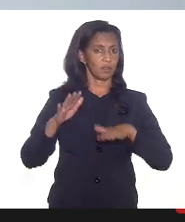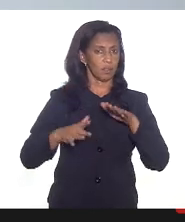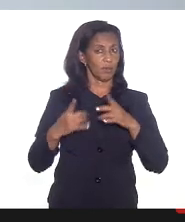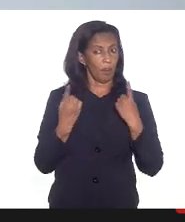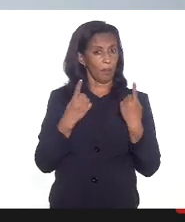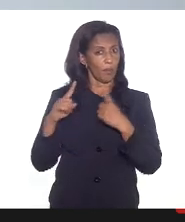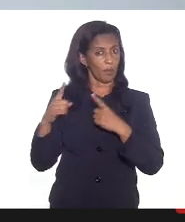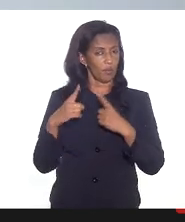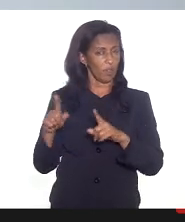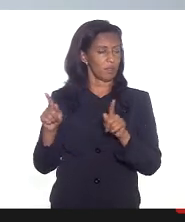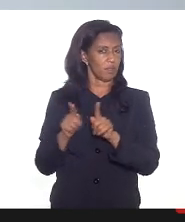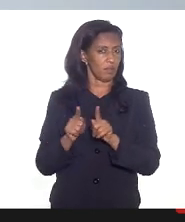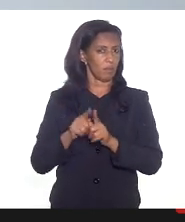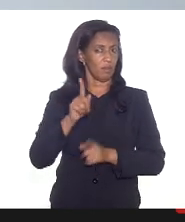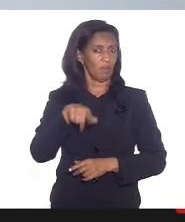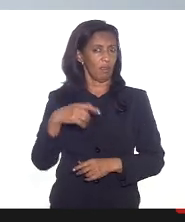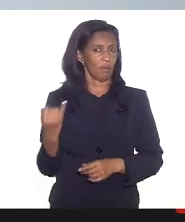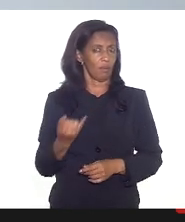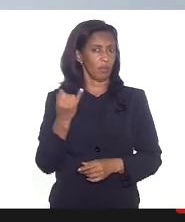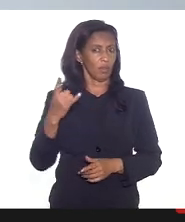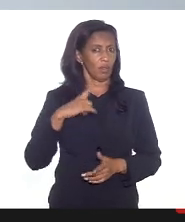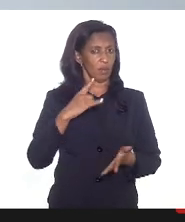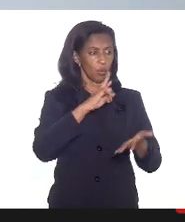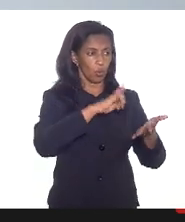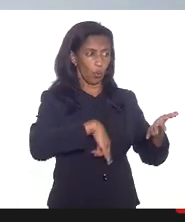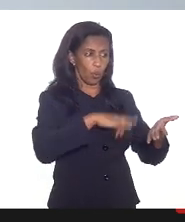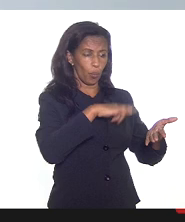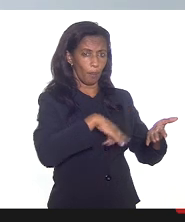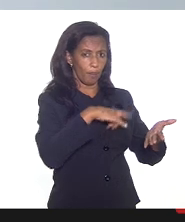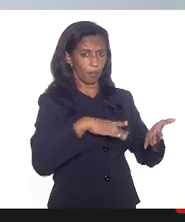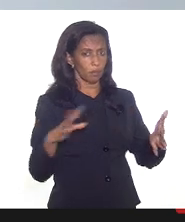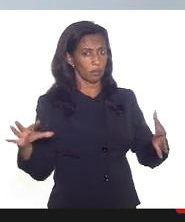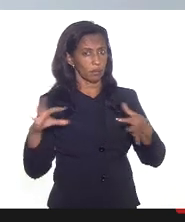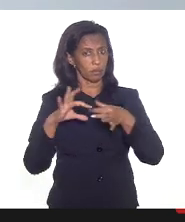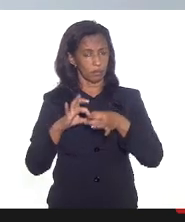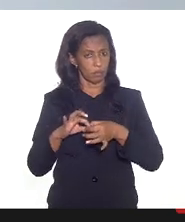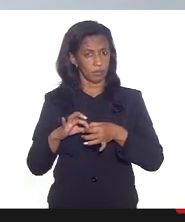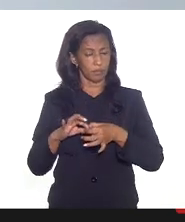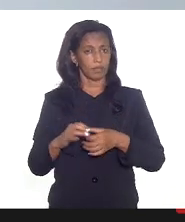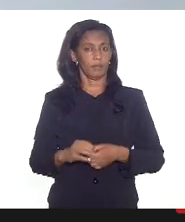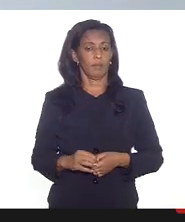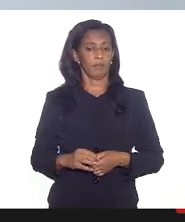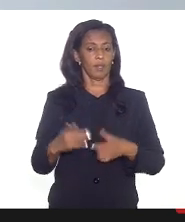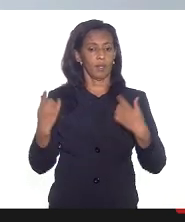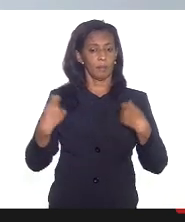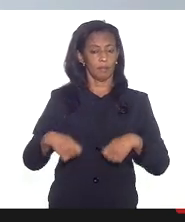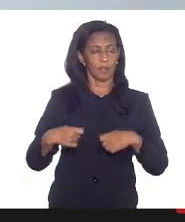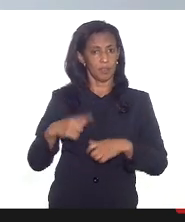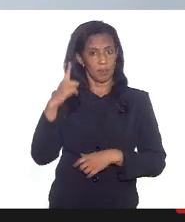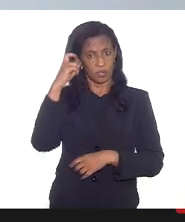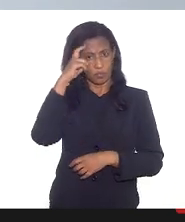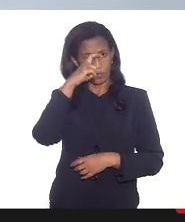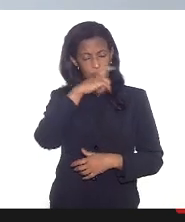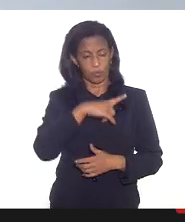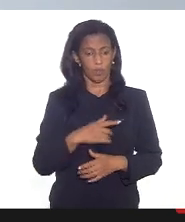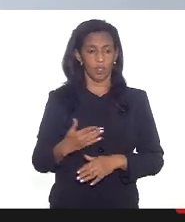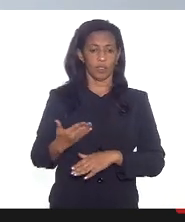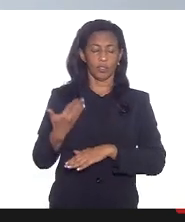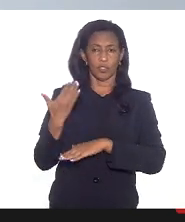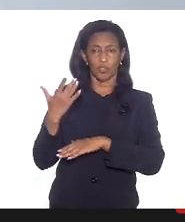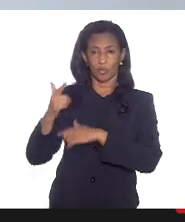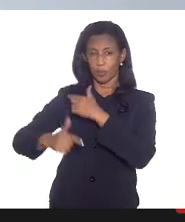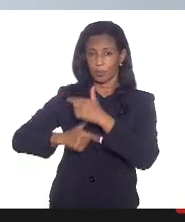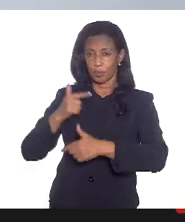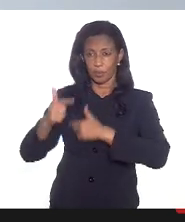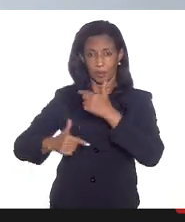provocação mesmo que é importante a gente ter documentos que estejam alinhados com a ponta a gente tem muita dificuldade de exercer o nosso